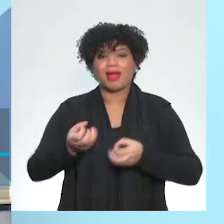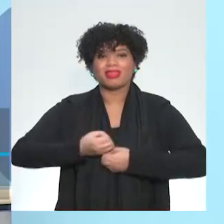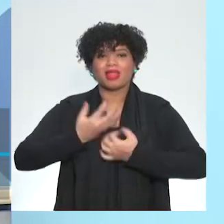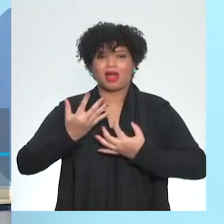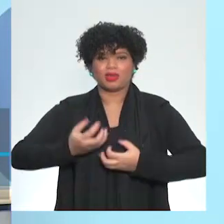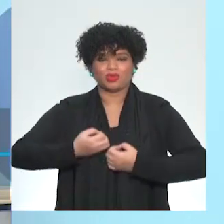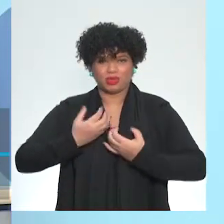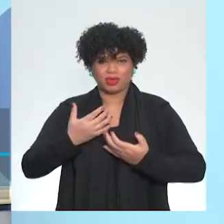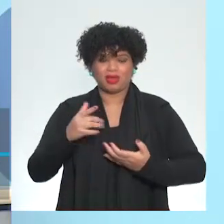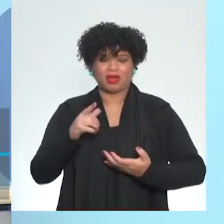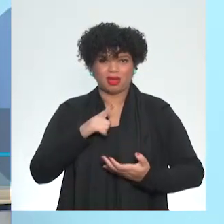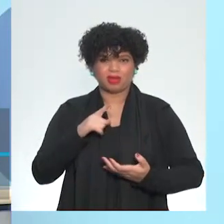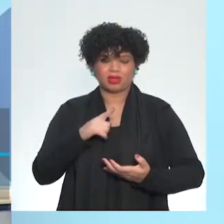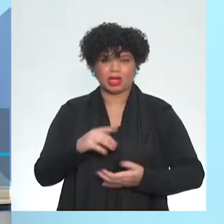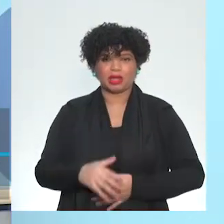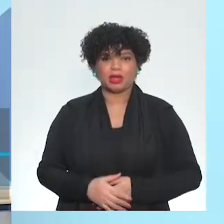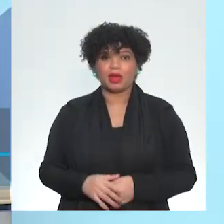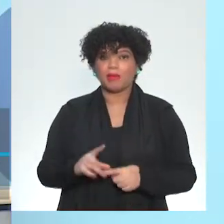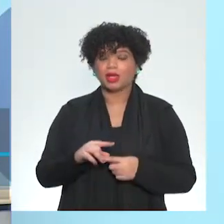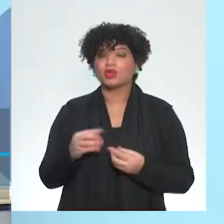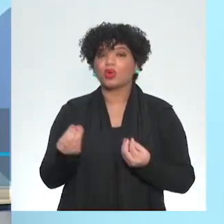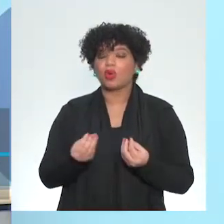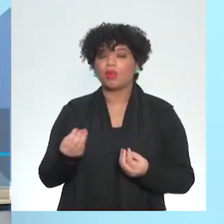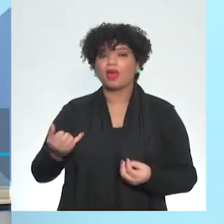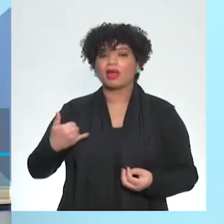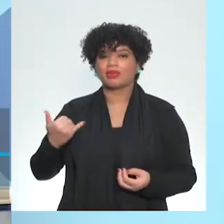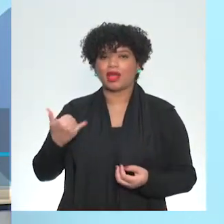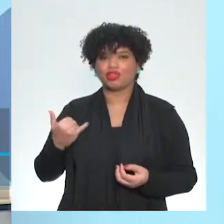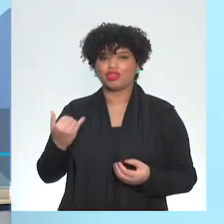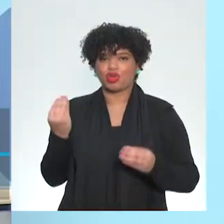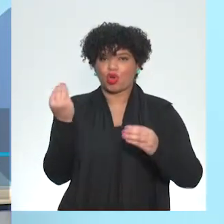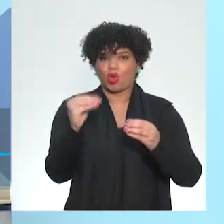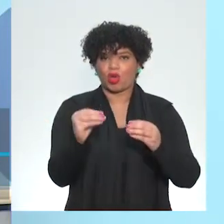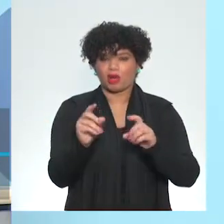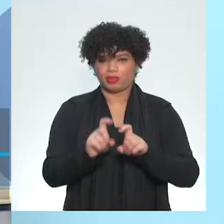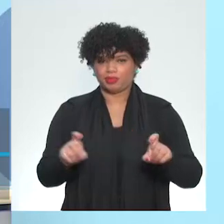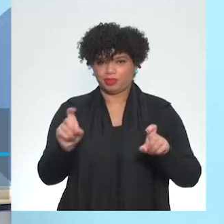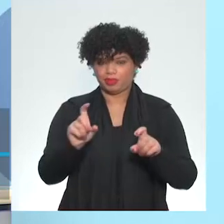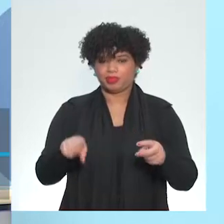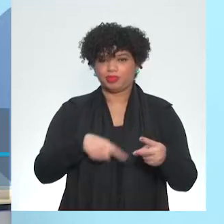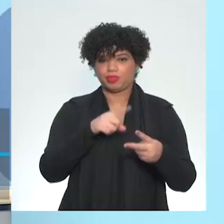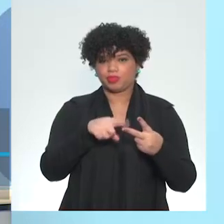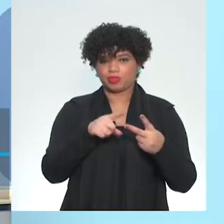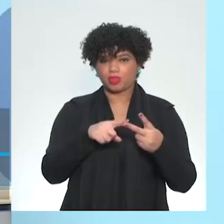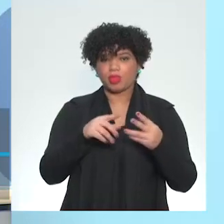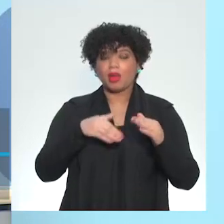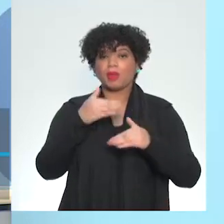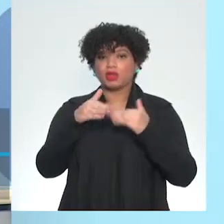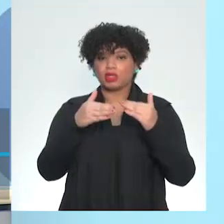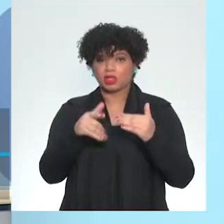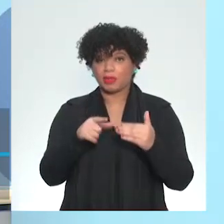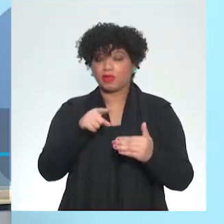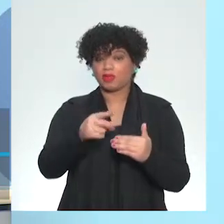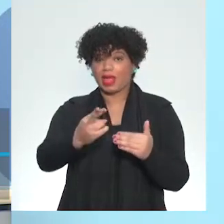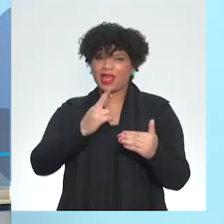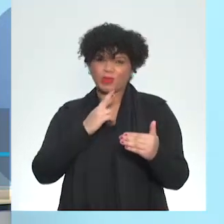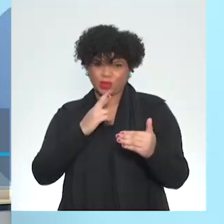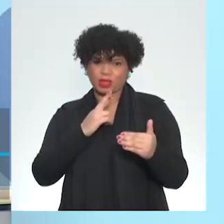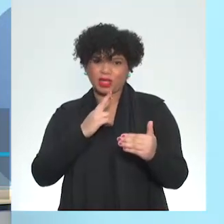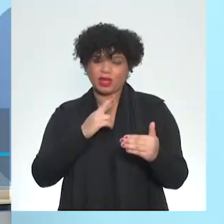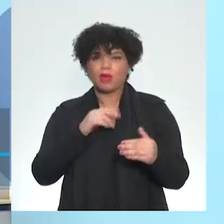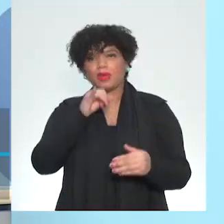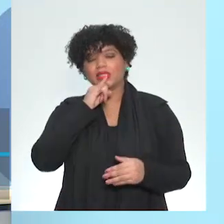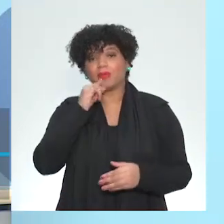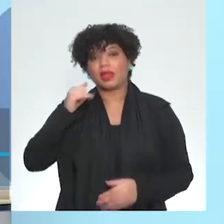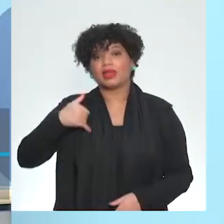a entrada vai ser a minha idade, né? O processamento é eu falar para o computador, olha, se eu estiver acima